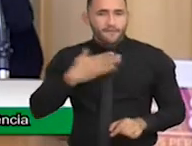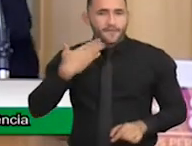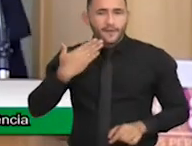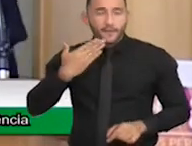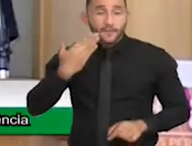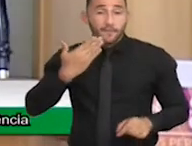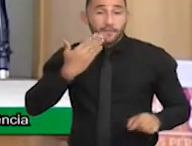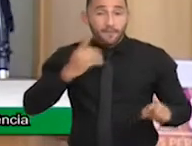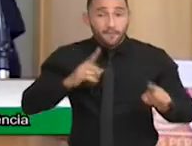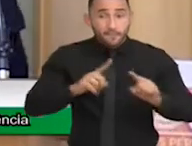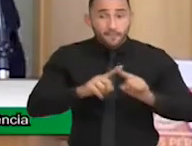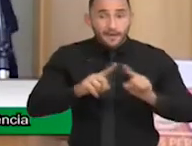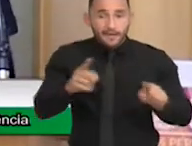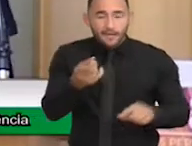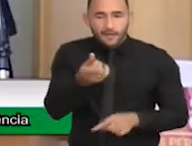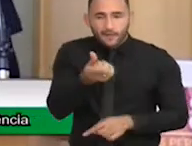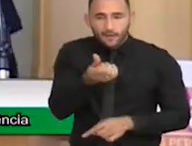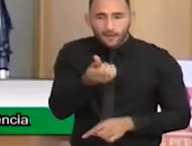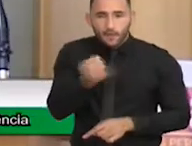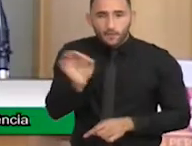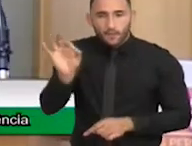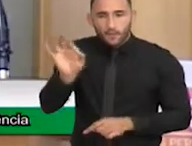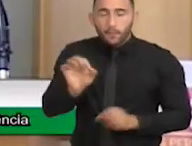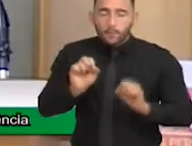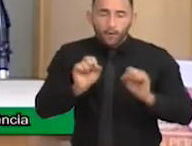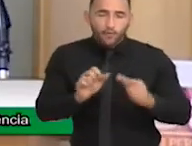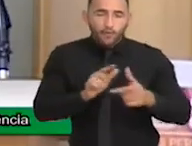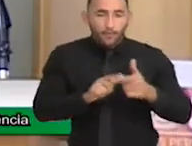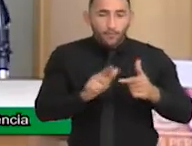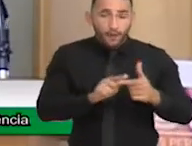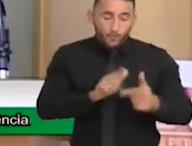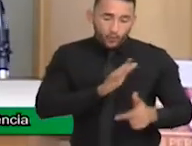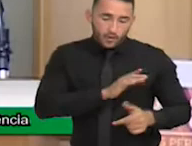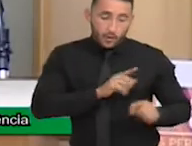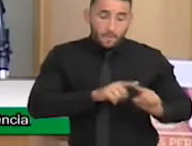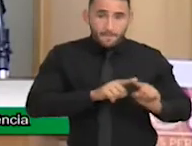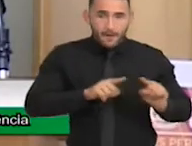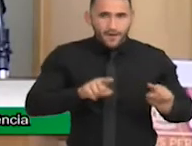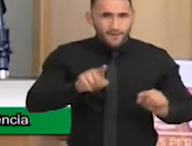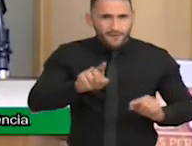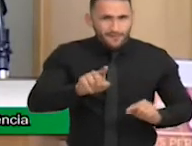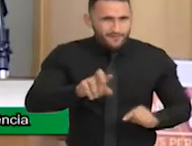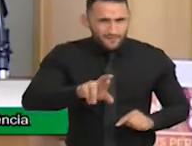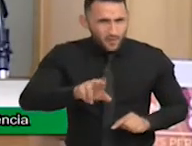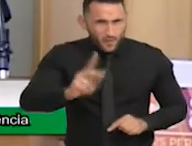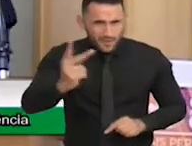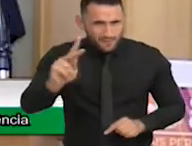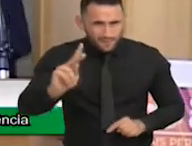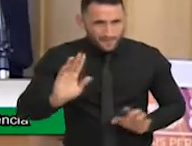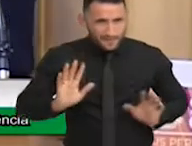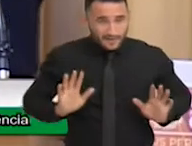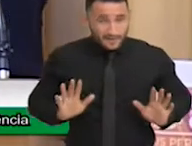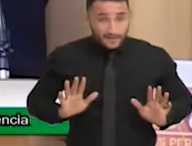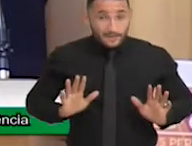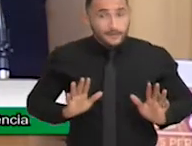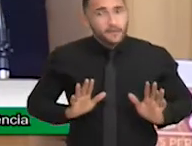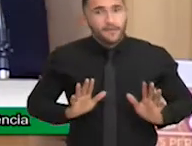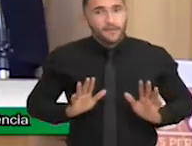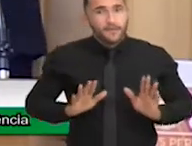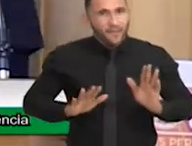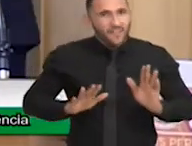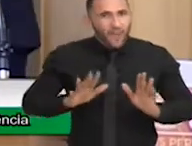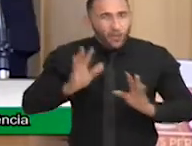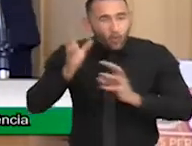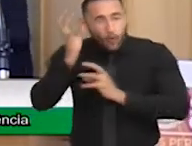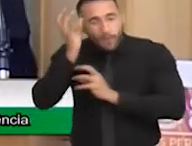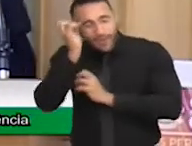Mas ele, 60%, pode ser cardiopata, mas o seu filho não é. Mas dorme com esse barulho. Dorme a noite toda